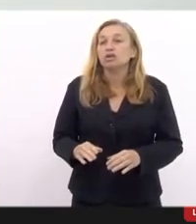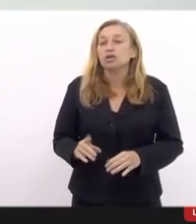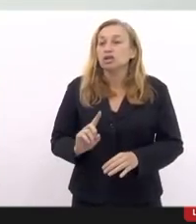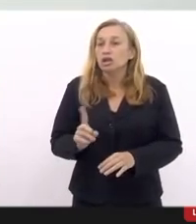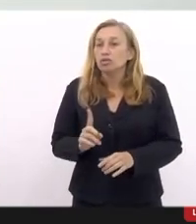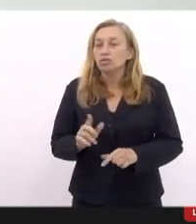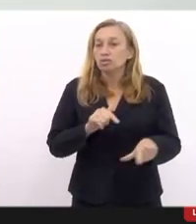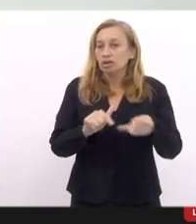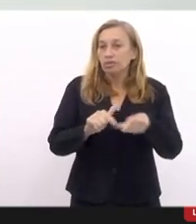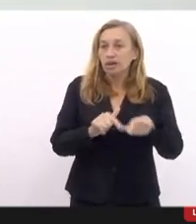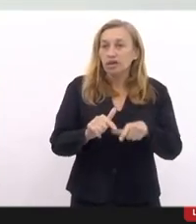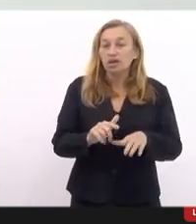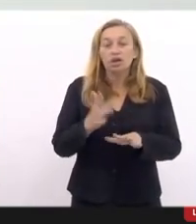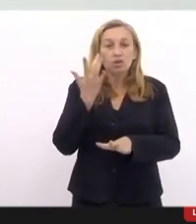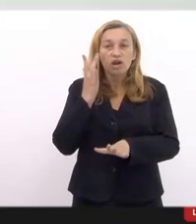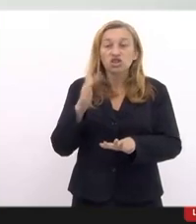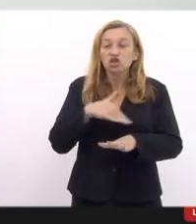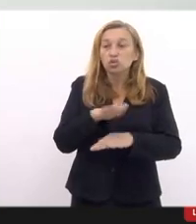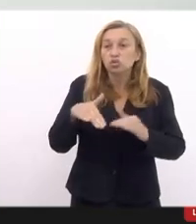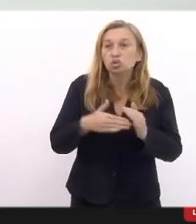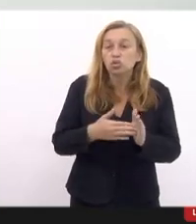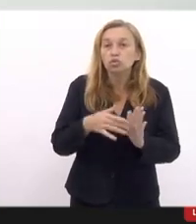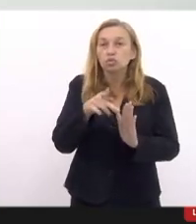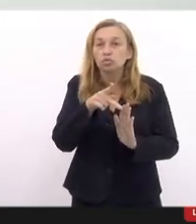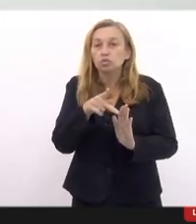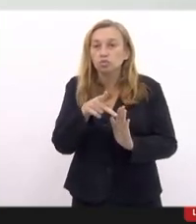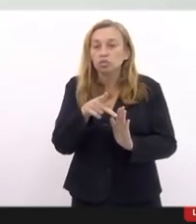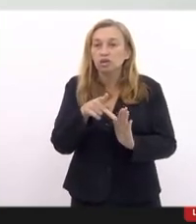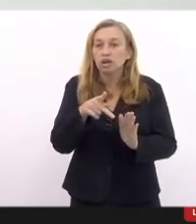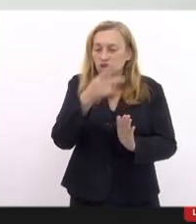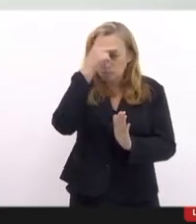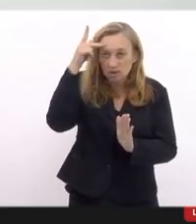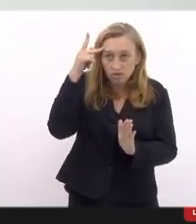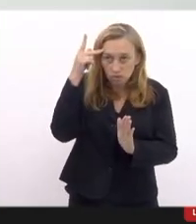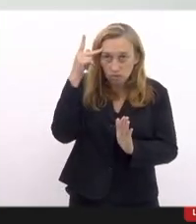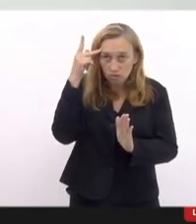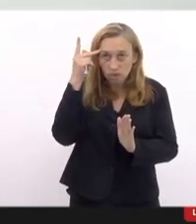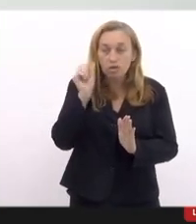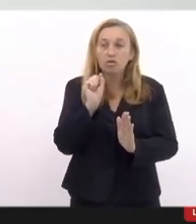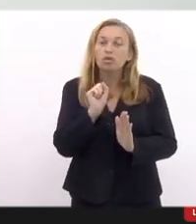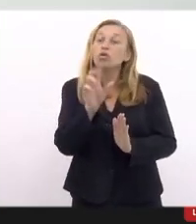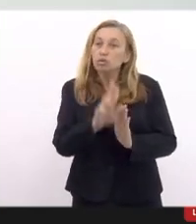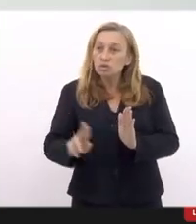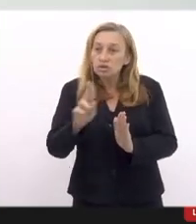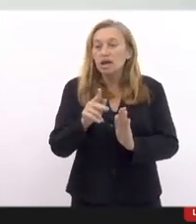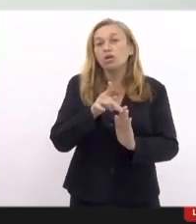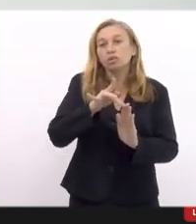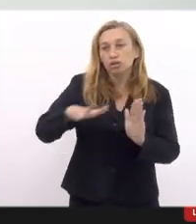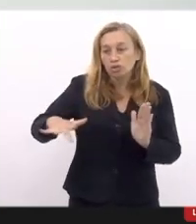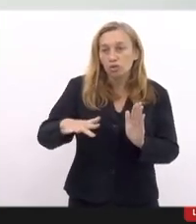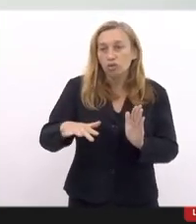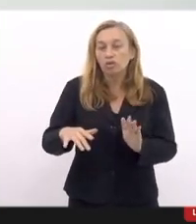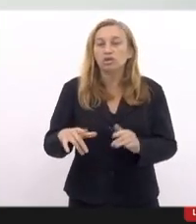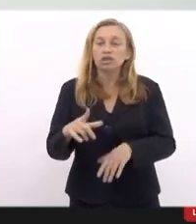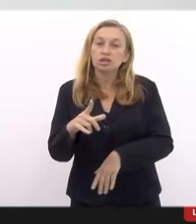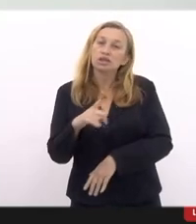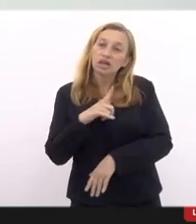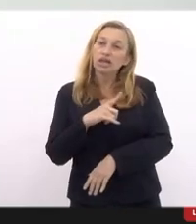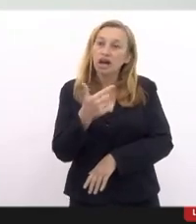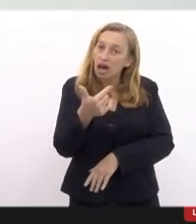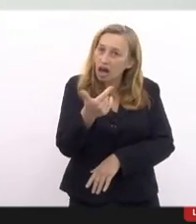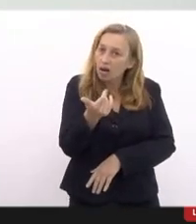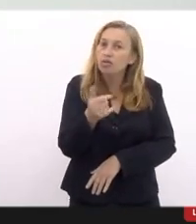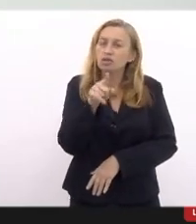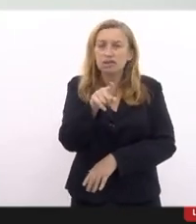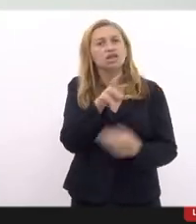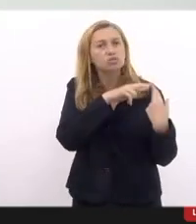esse protocolo de conduta deve ser para todas as pessoas que têm porte de arma, porque, a partir do momento que você tem o porte de arma, você